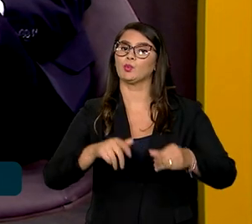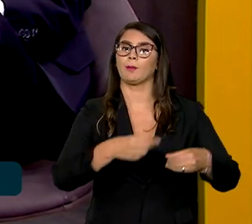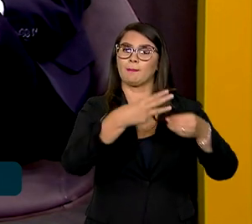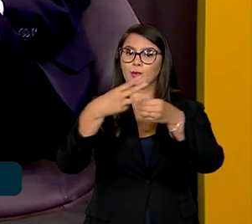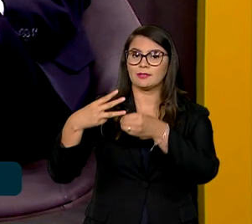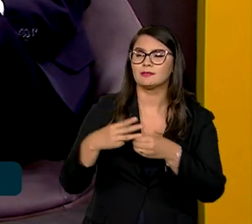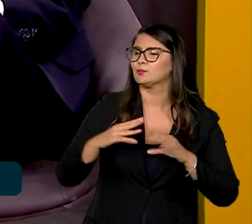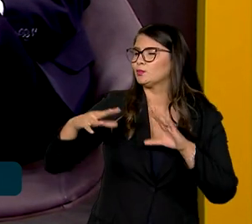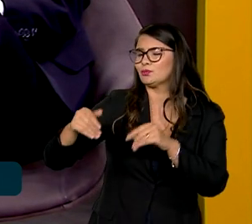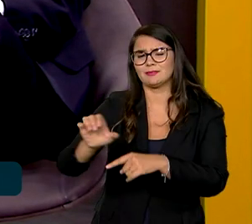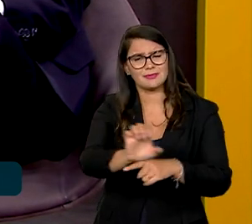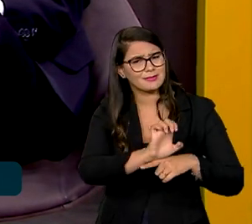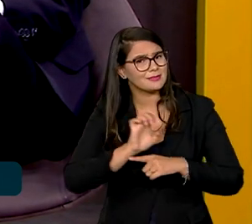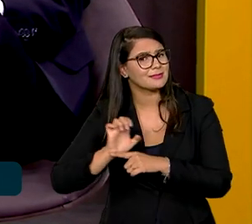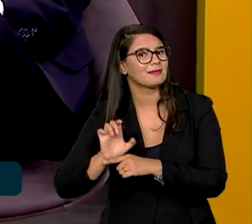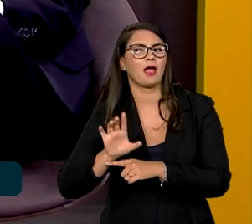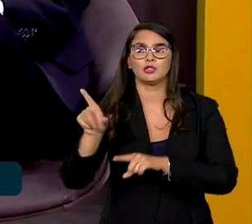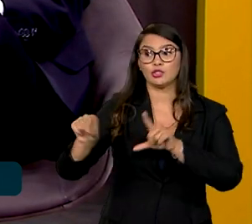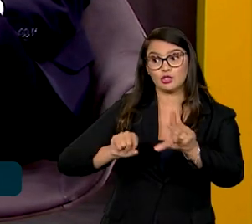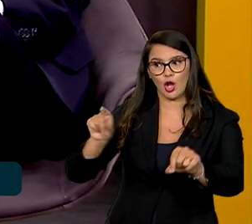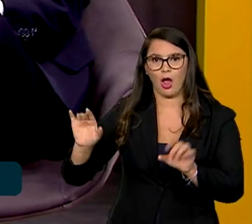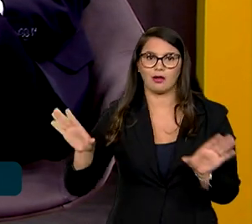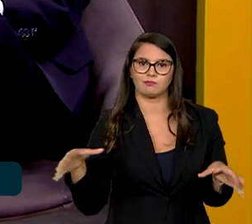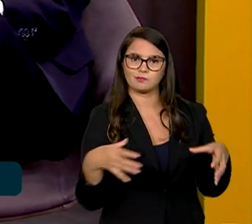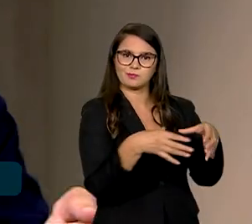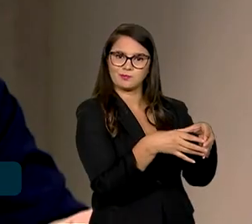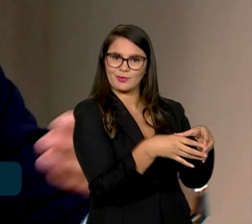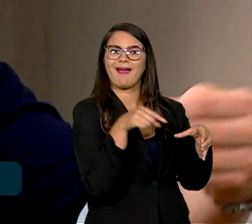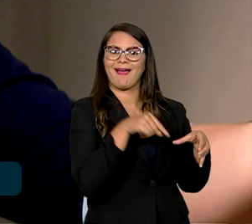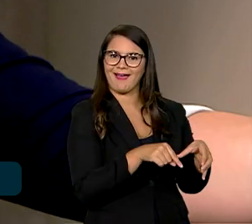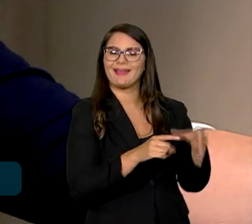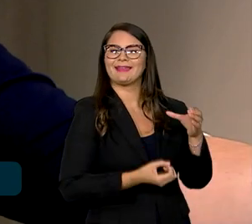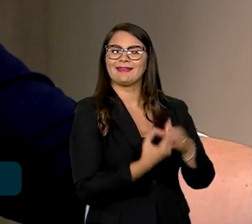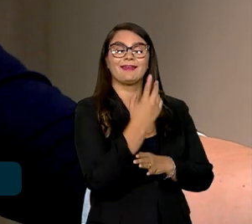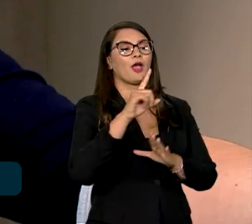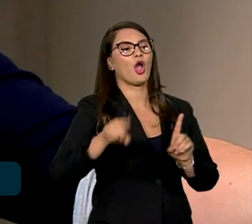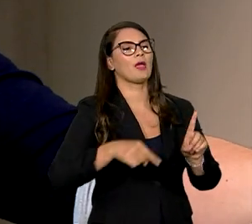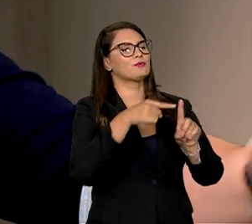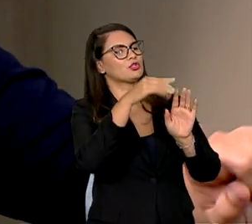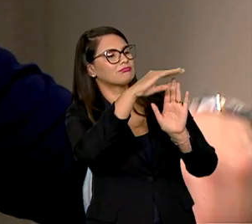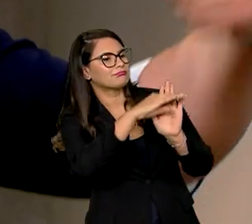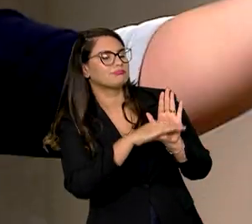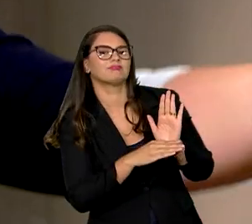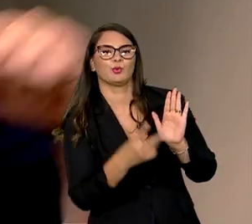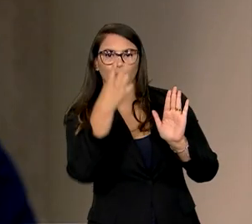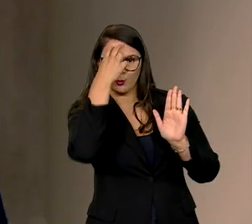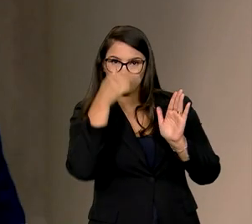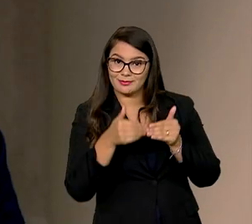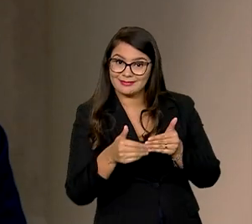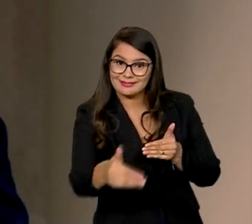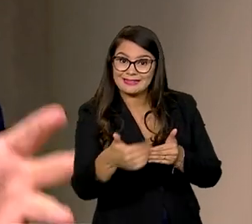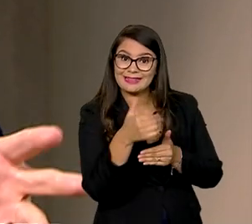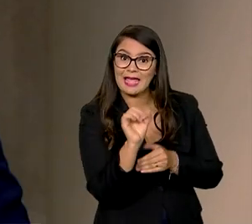em todos os estados. Se tira delegados dali e, a partir dali, a gente constrói as metas das políticas públicas de cultura para os próximos